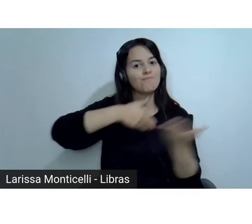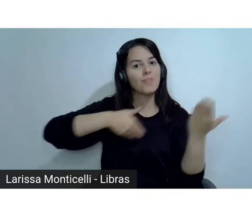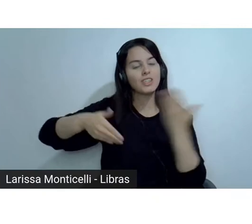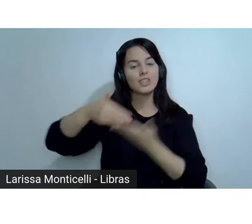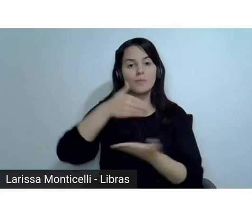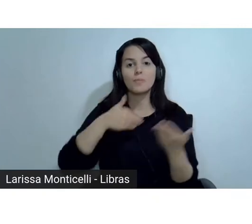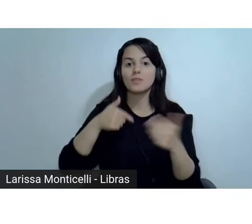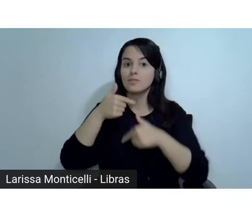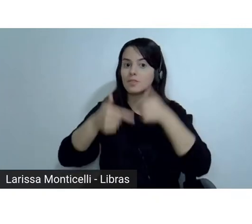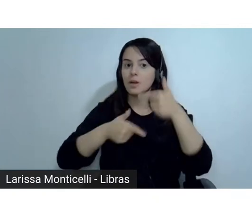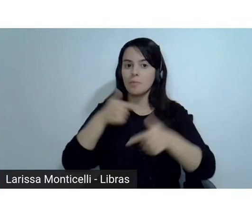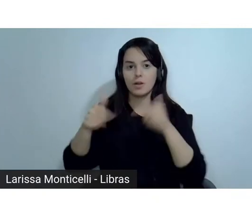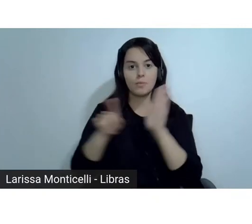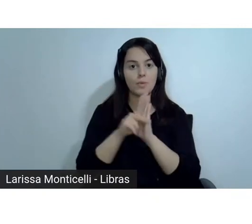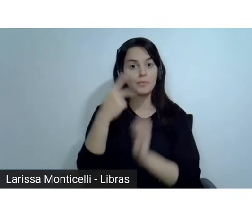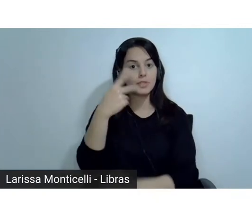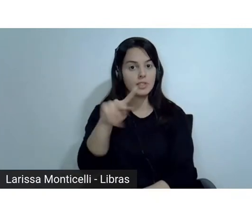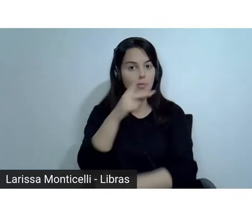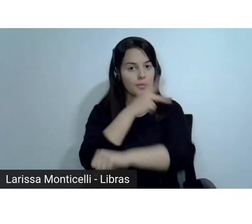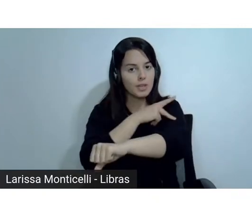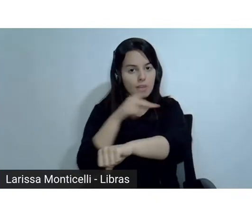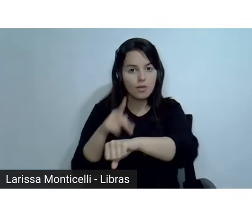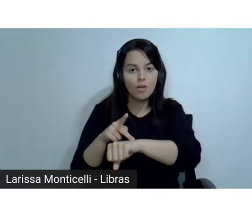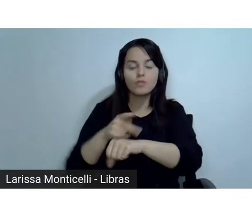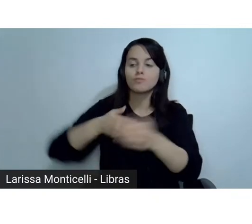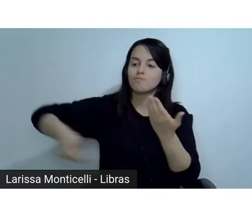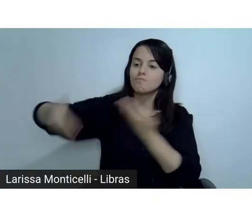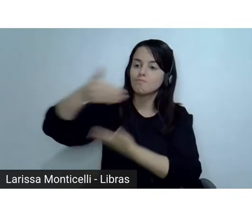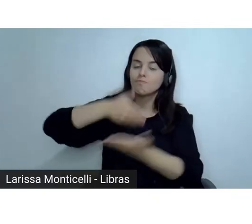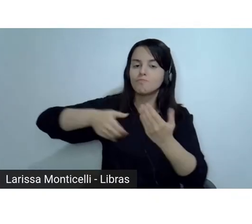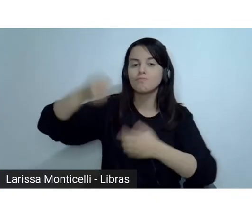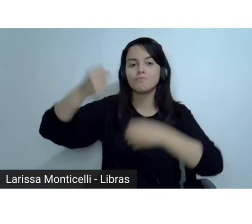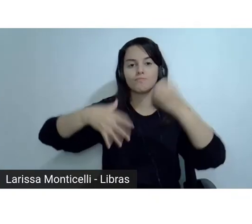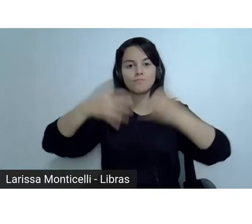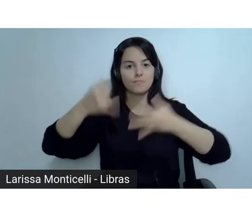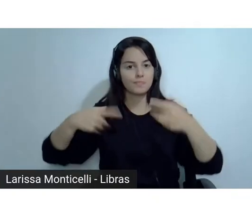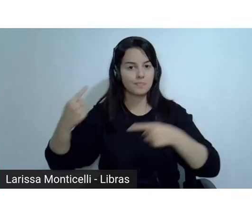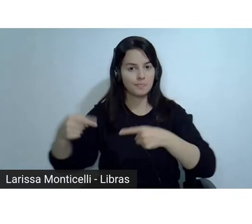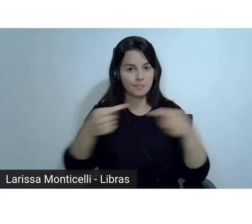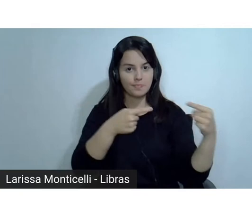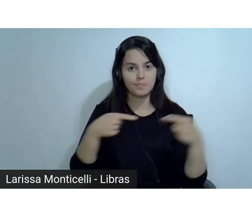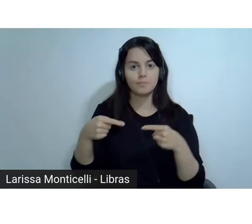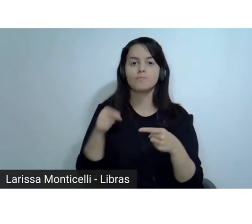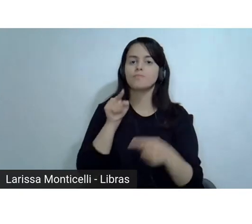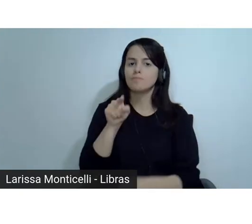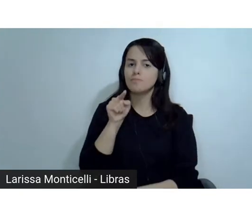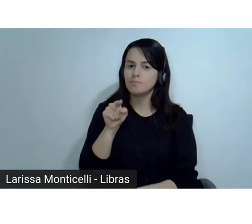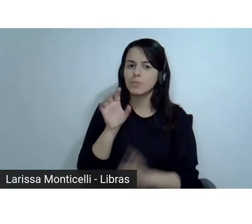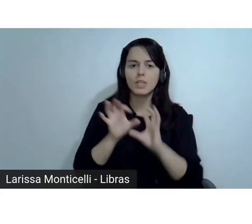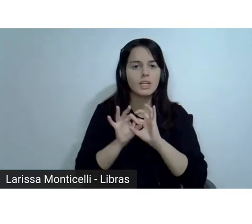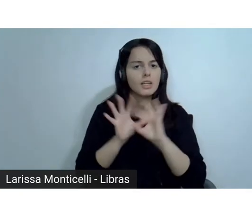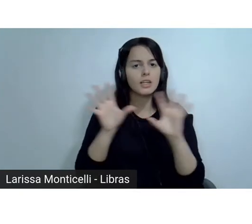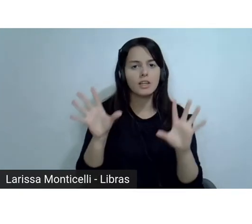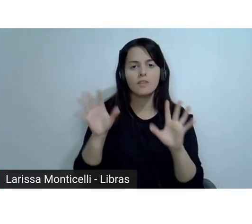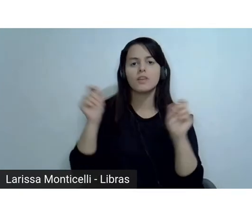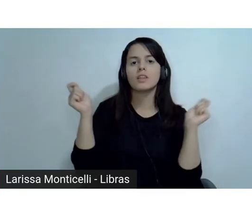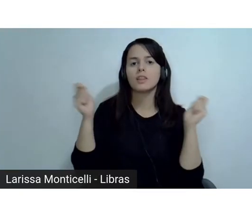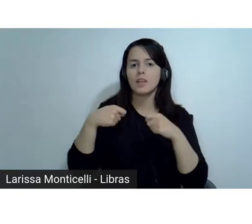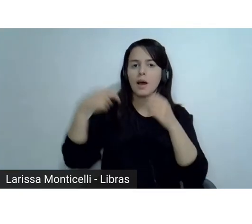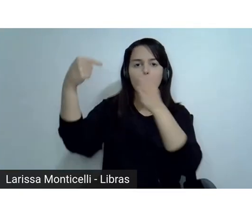trabalho pedagógico um com o outro. Sintam-se também à vontade para estarem perguntando ou